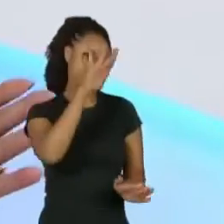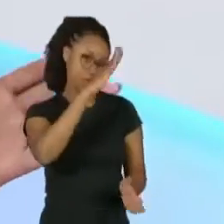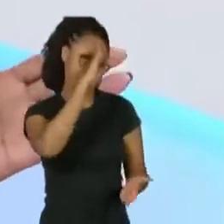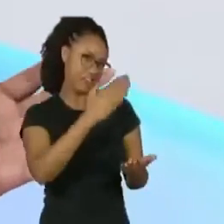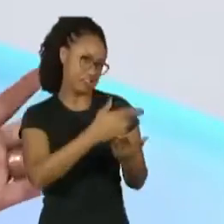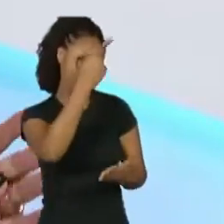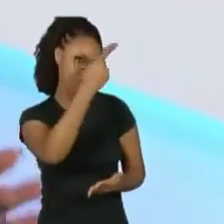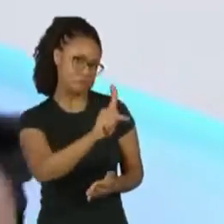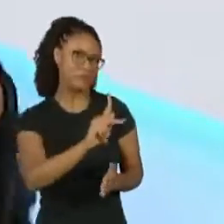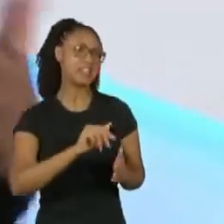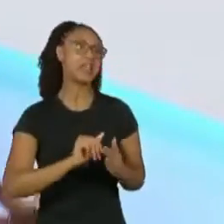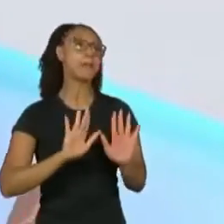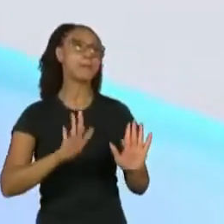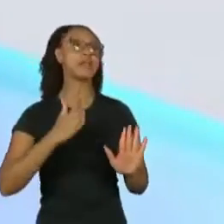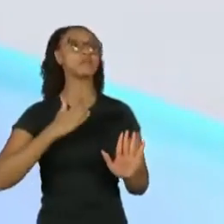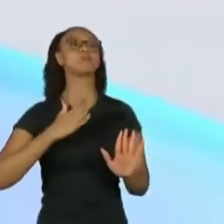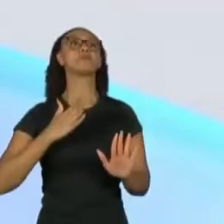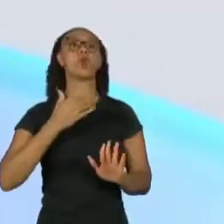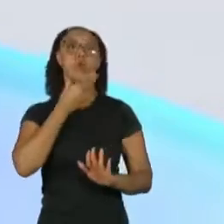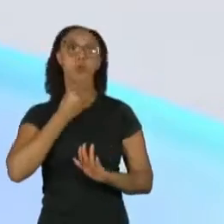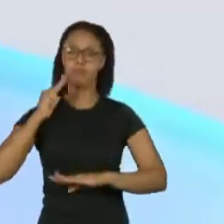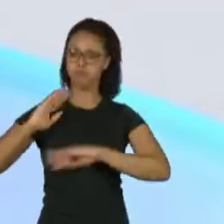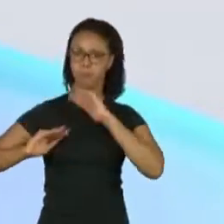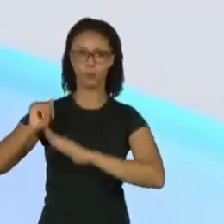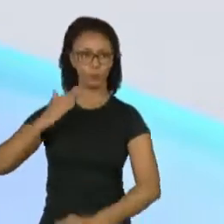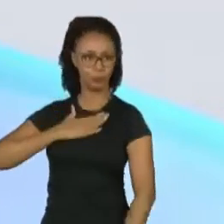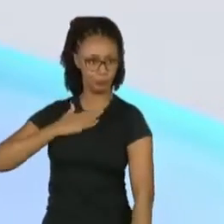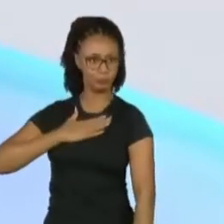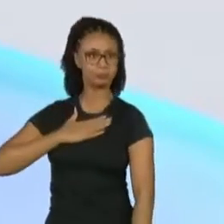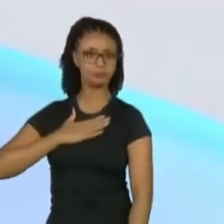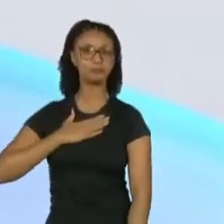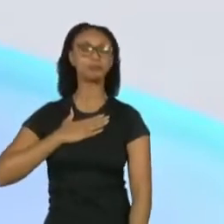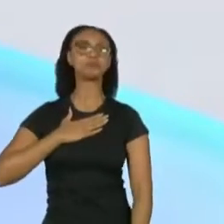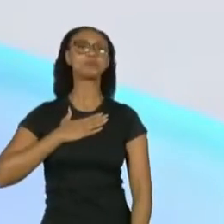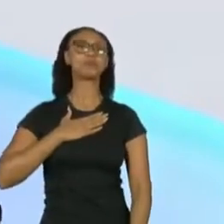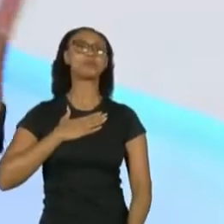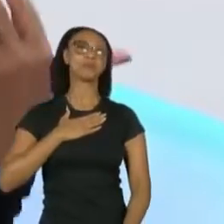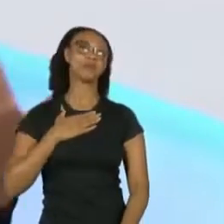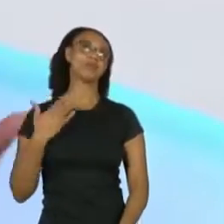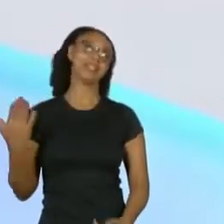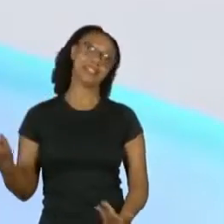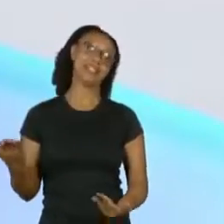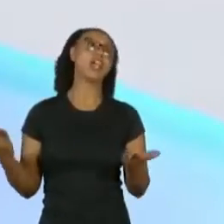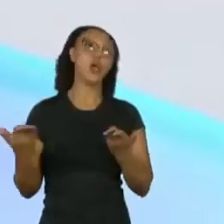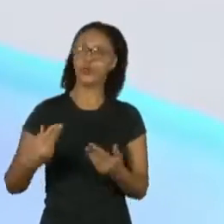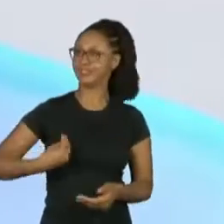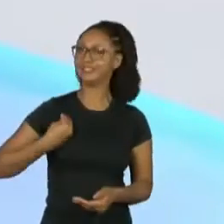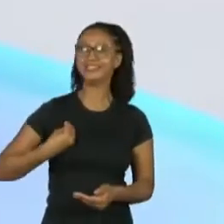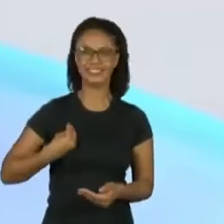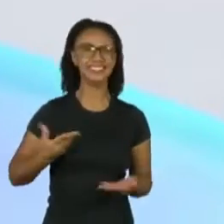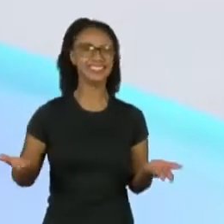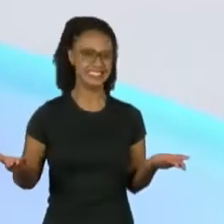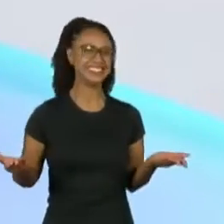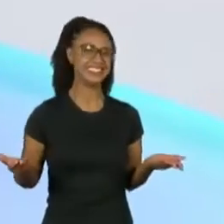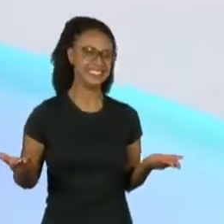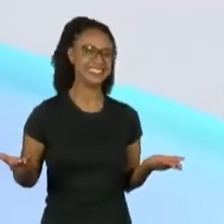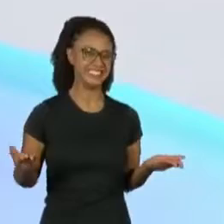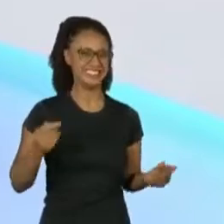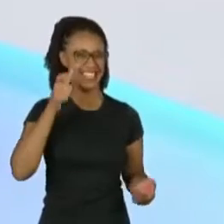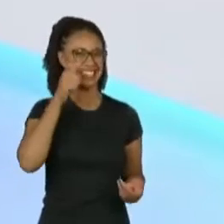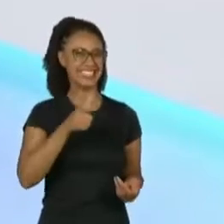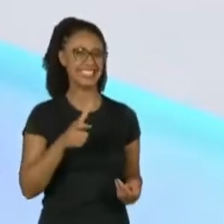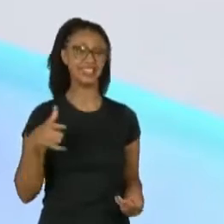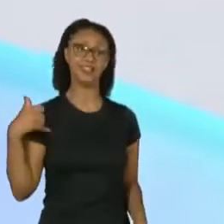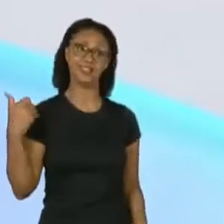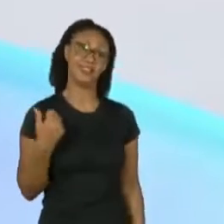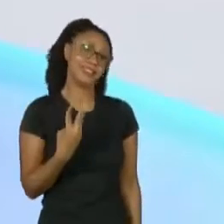O meu produtor, que aliás está presente aqui, ele tem